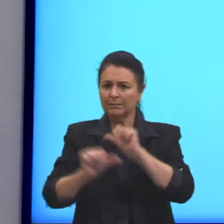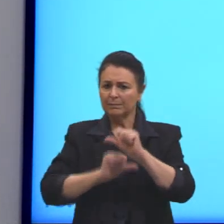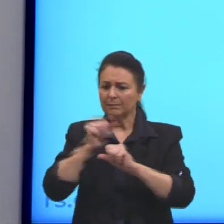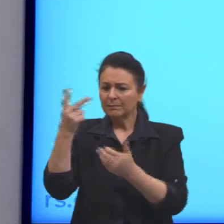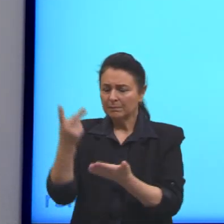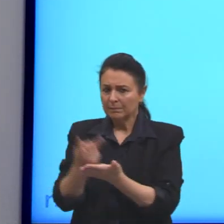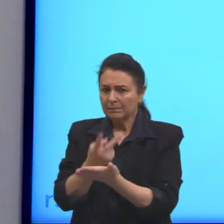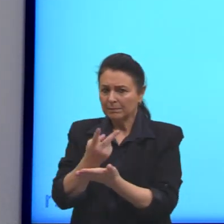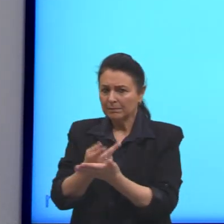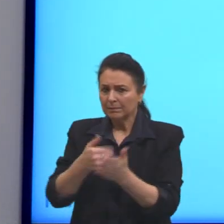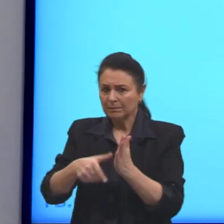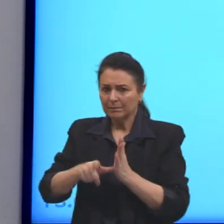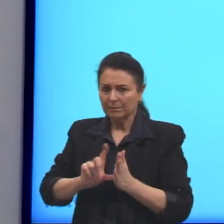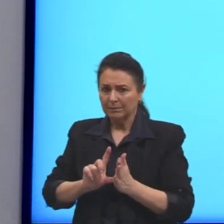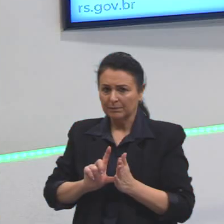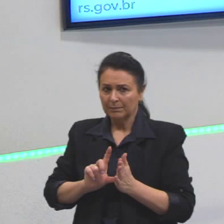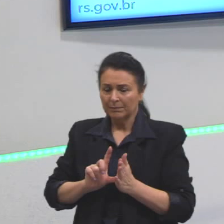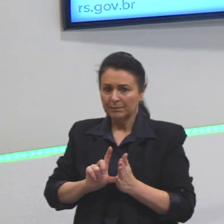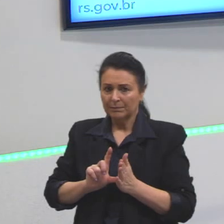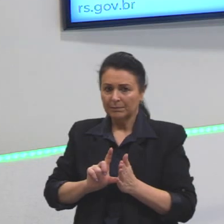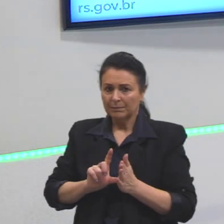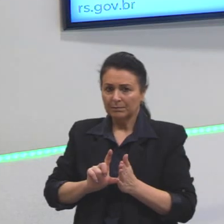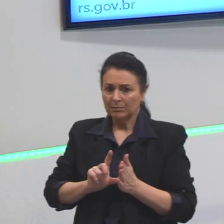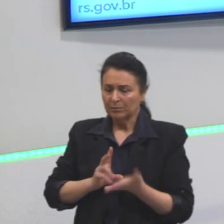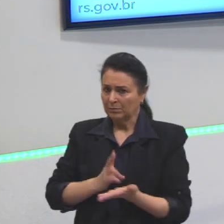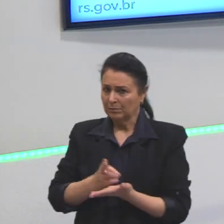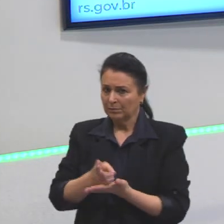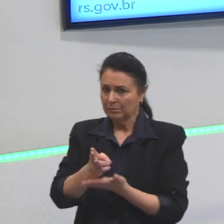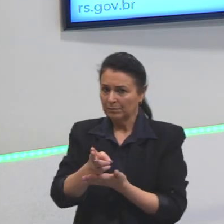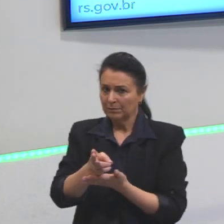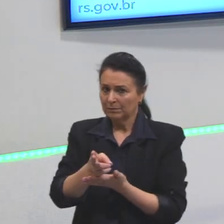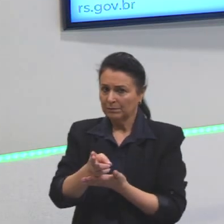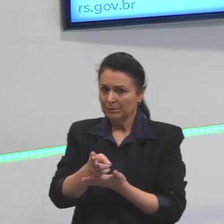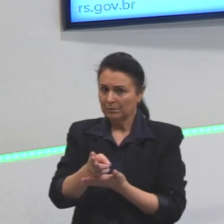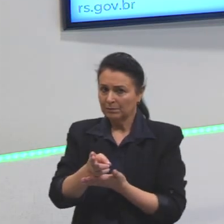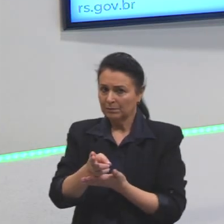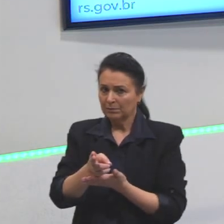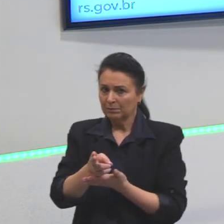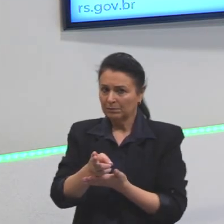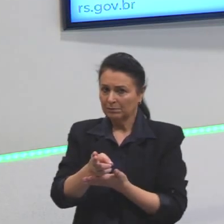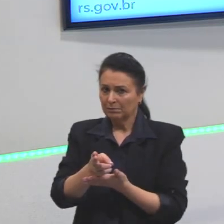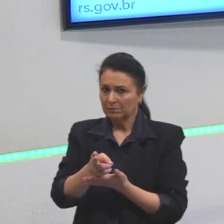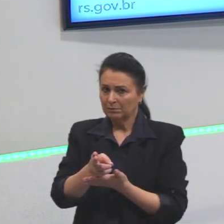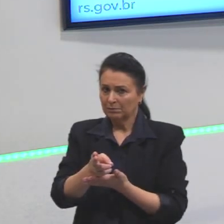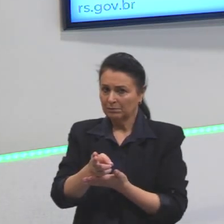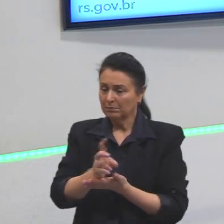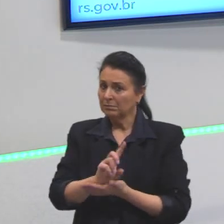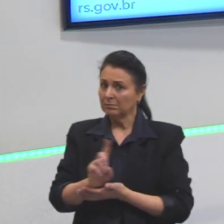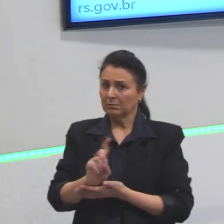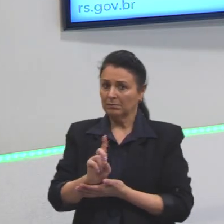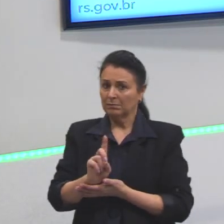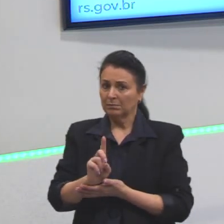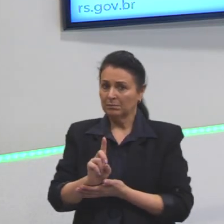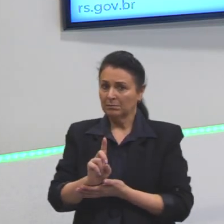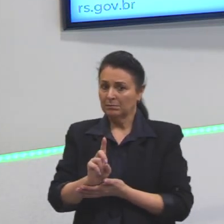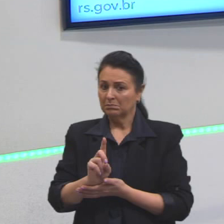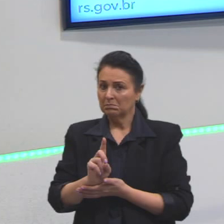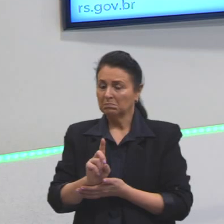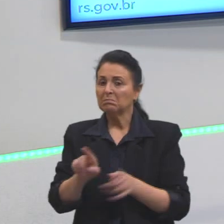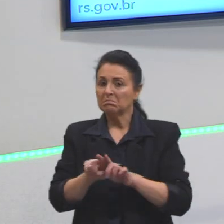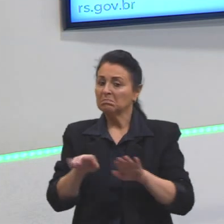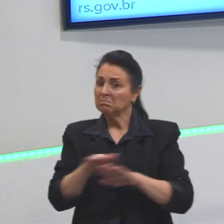aconteceram aqui, elas permanecem? Elas continuam? Não. Elas acabam.